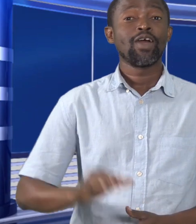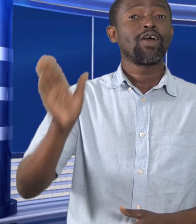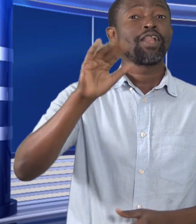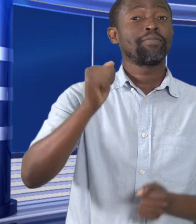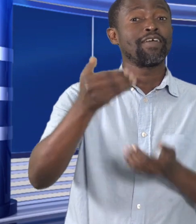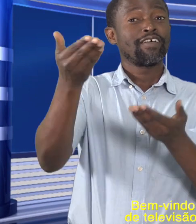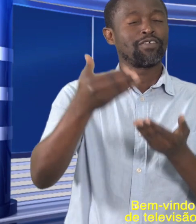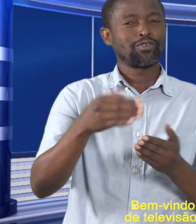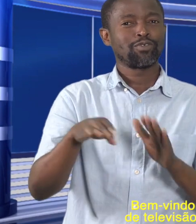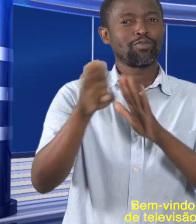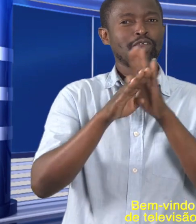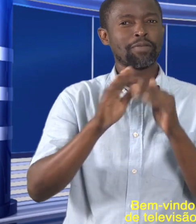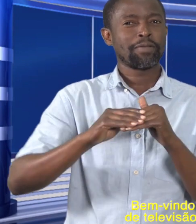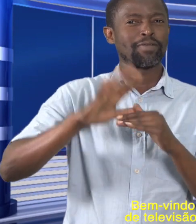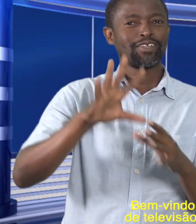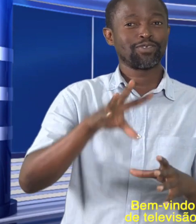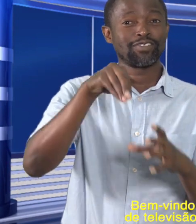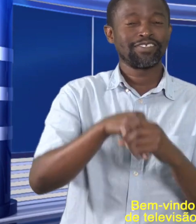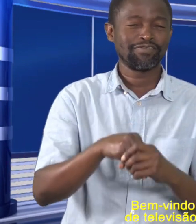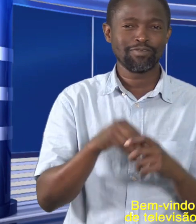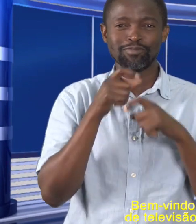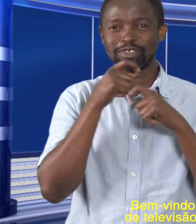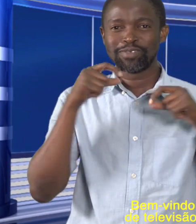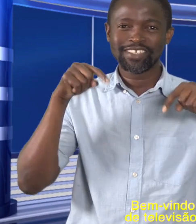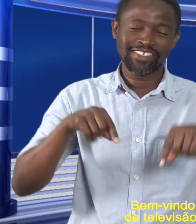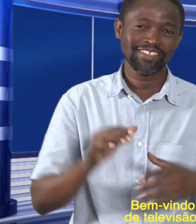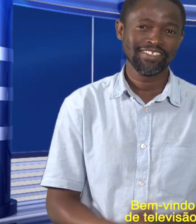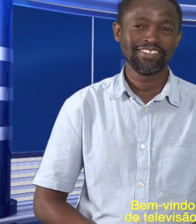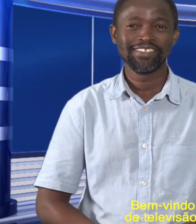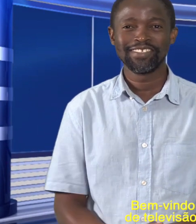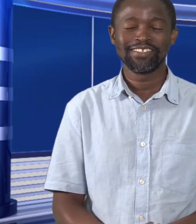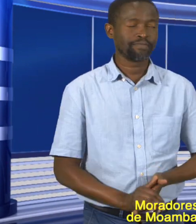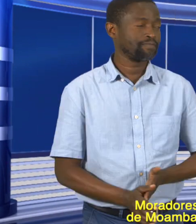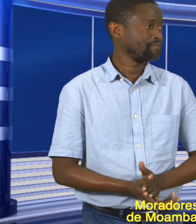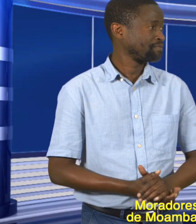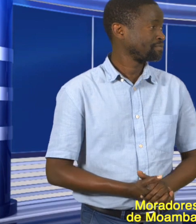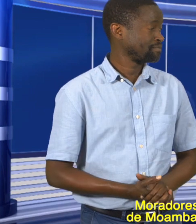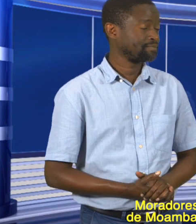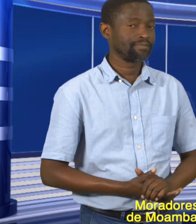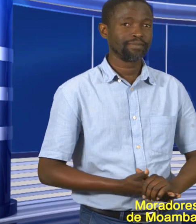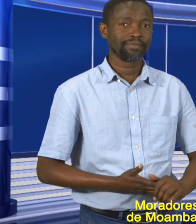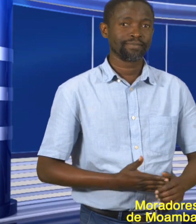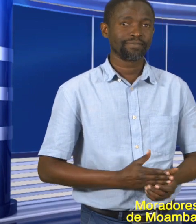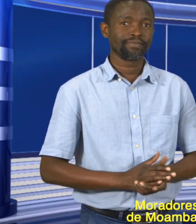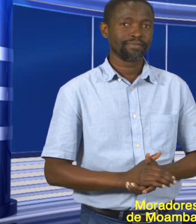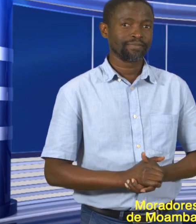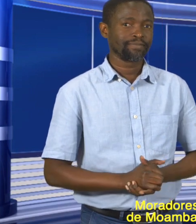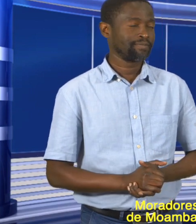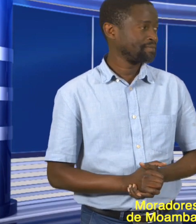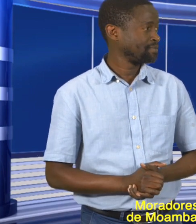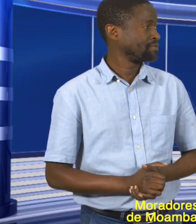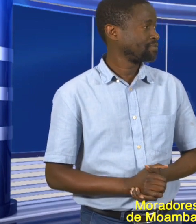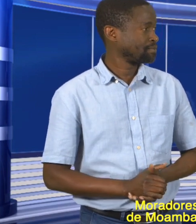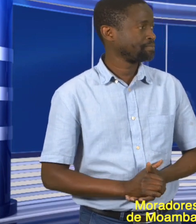Olá, bem-vindo de volta ao programa de televisão mais inclusivo do país. Moradores de Sabié, no distrito de